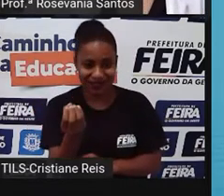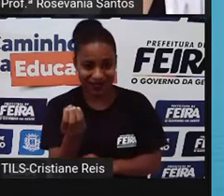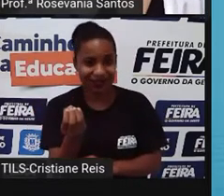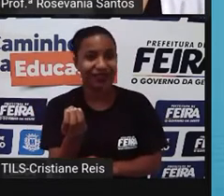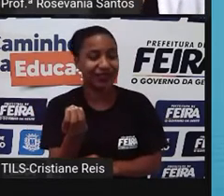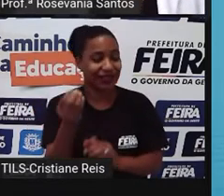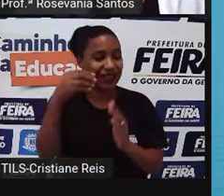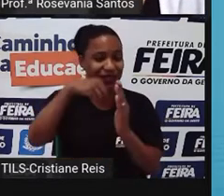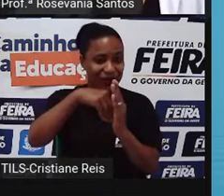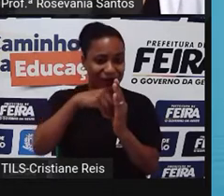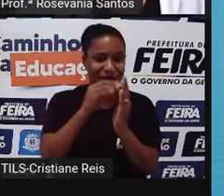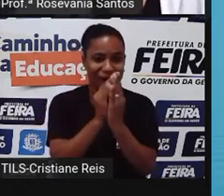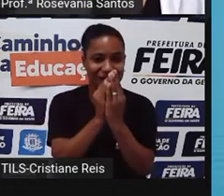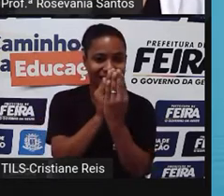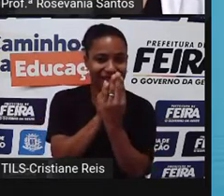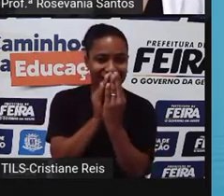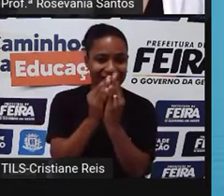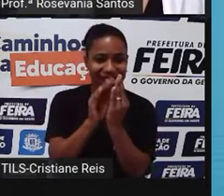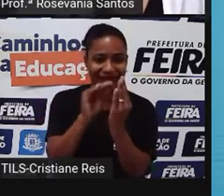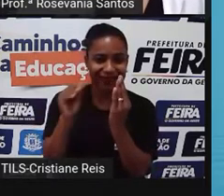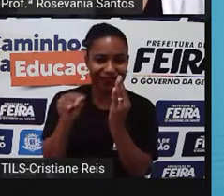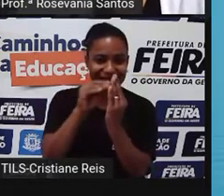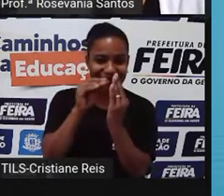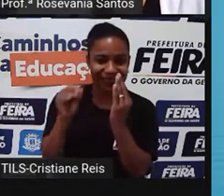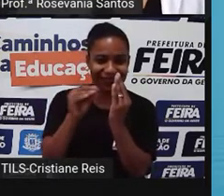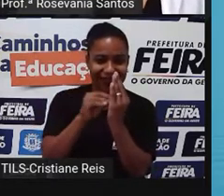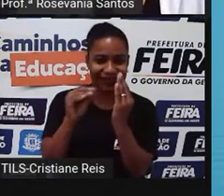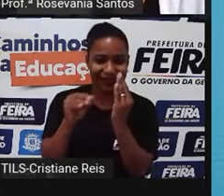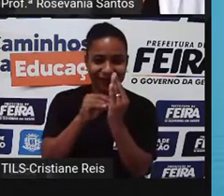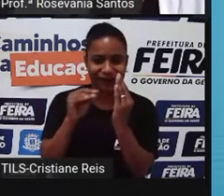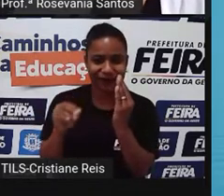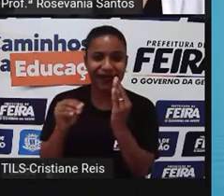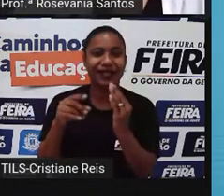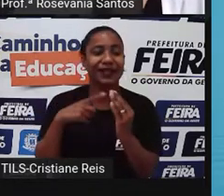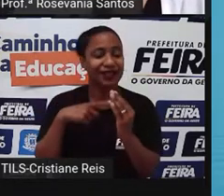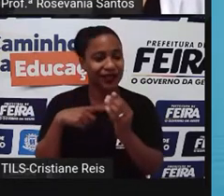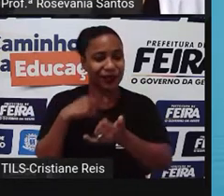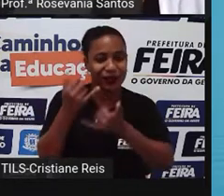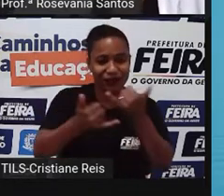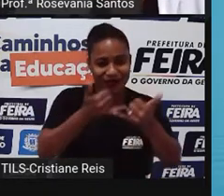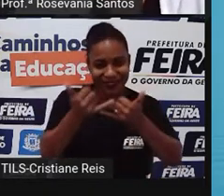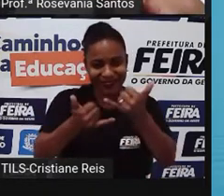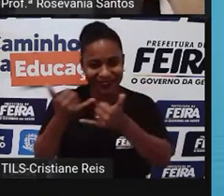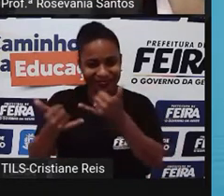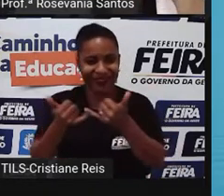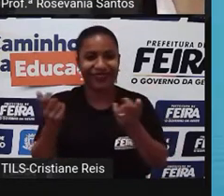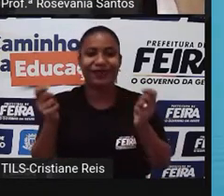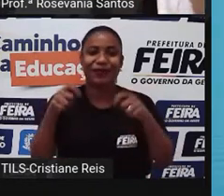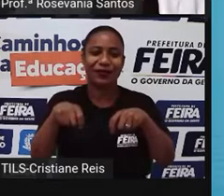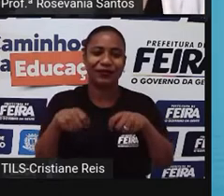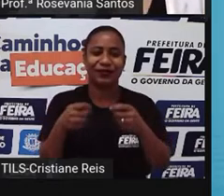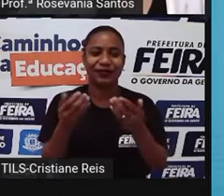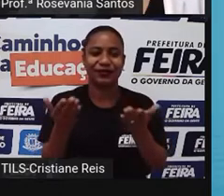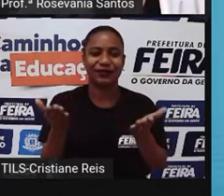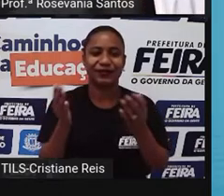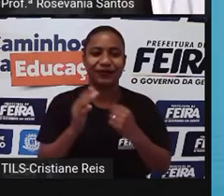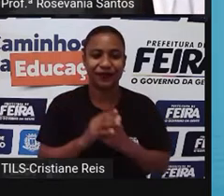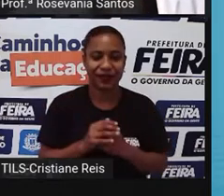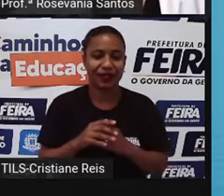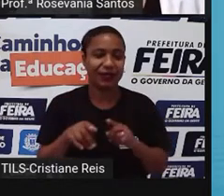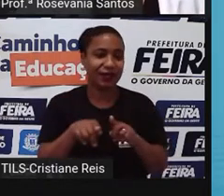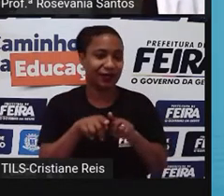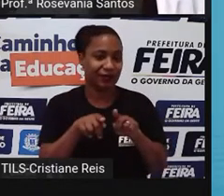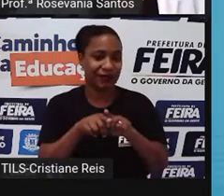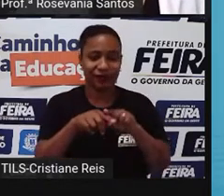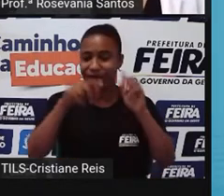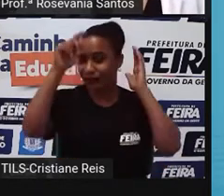dentro. E sempre, né? Tem até um joguinho, tem alguns joguinhos que são feitos com ela e tudo, né? É um chapéu, né? Esse